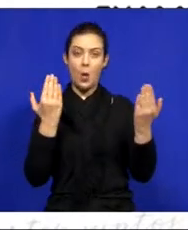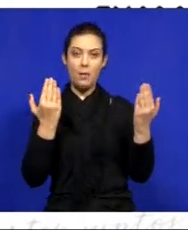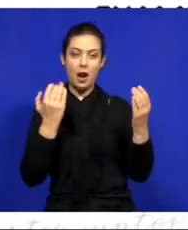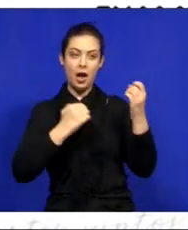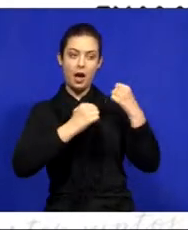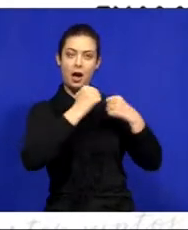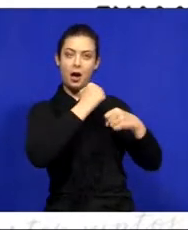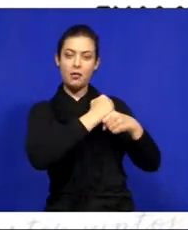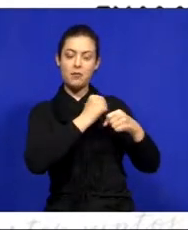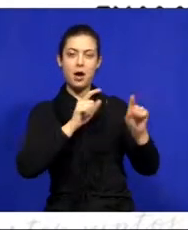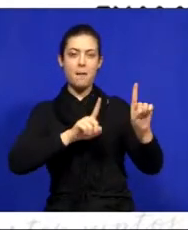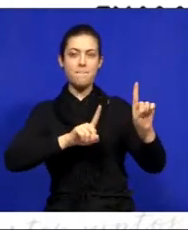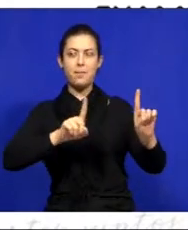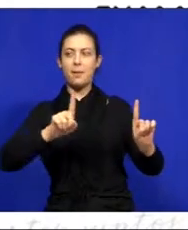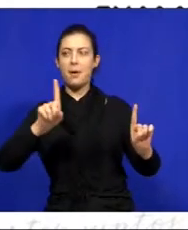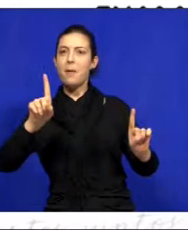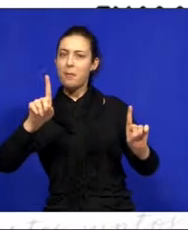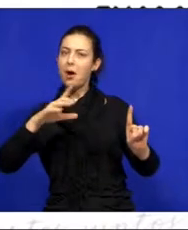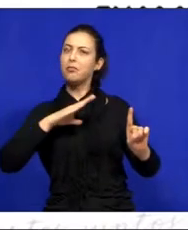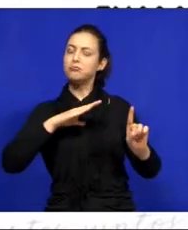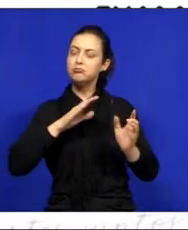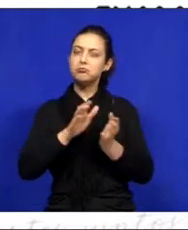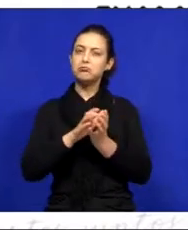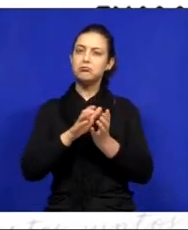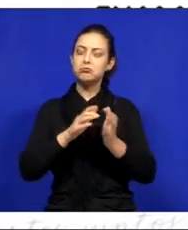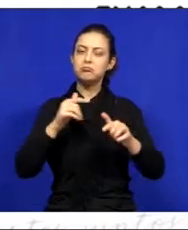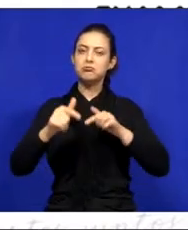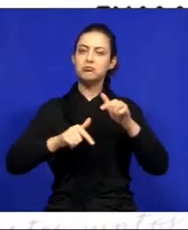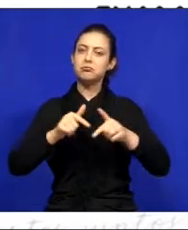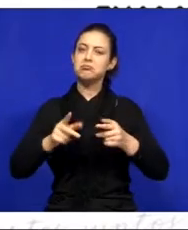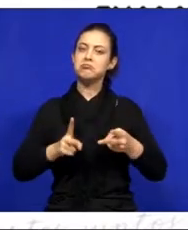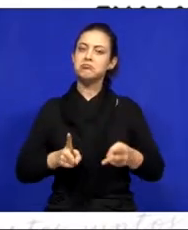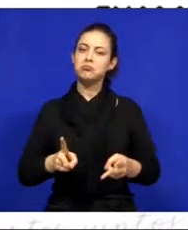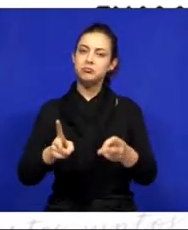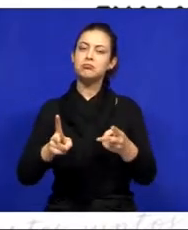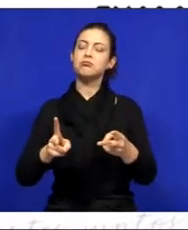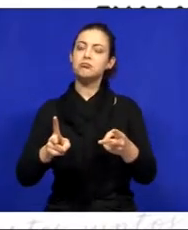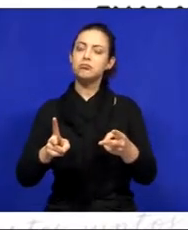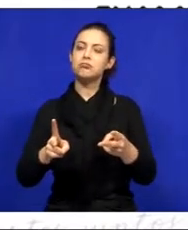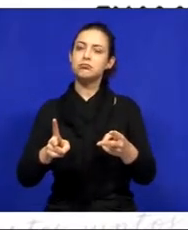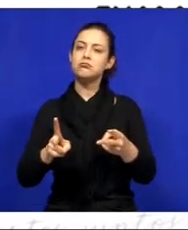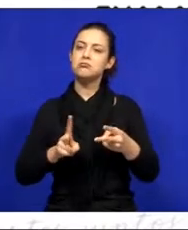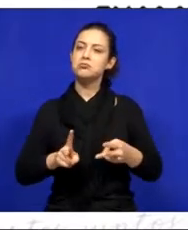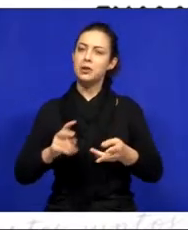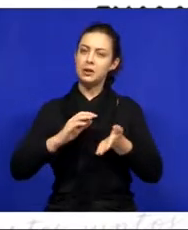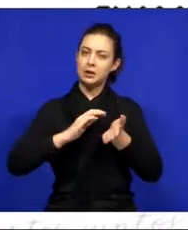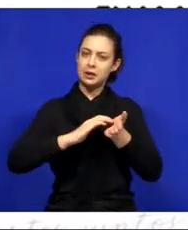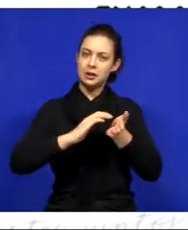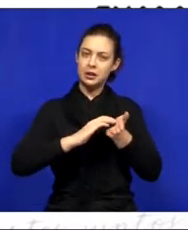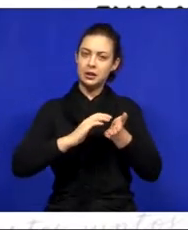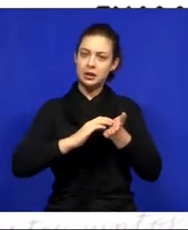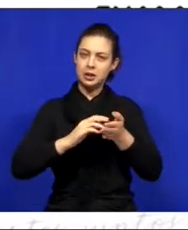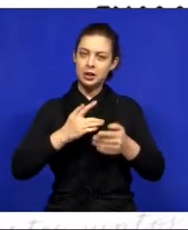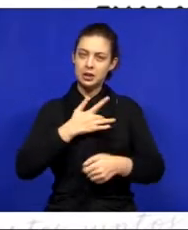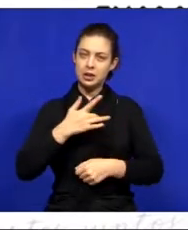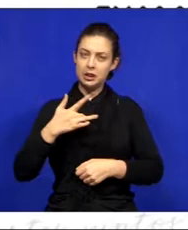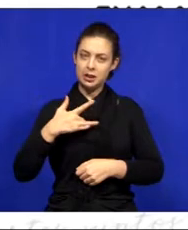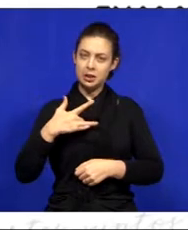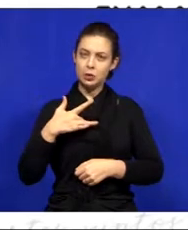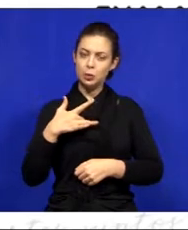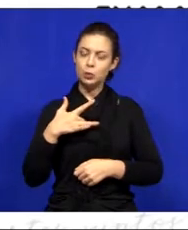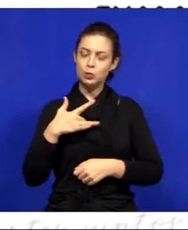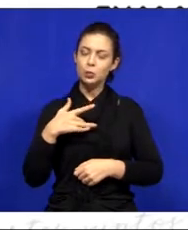um progresso muito grande para o município de Jacareí. O trabalho continua. A Secretaria de Saúde,